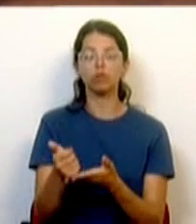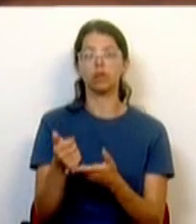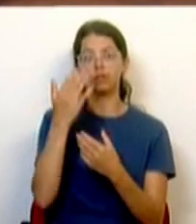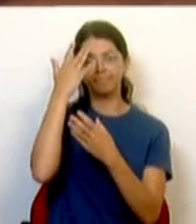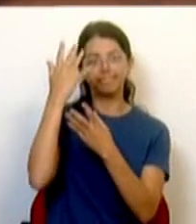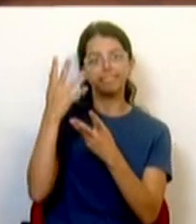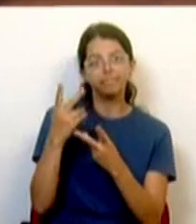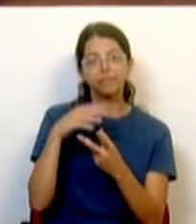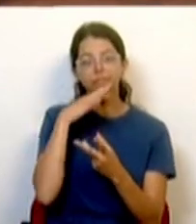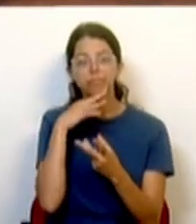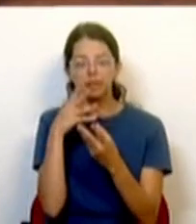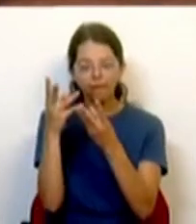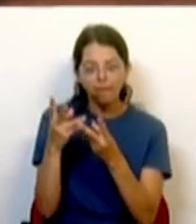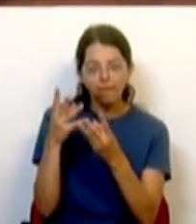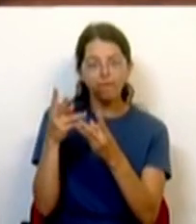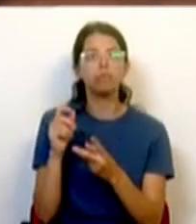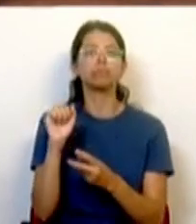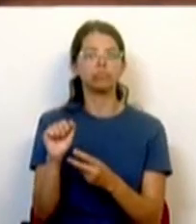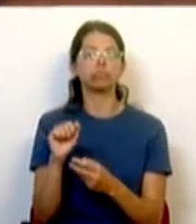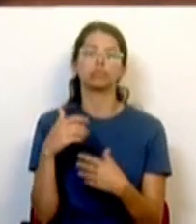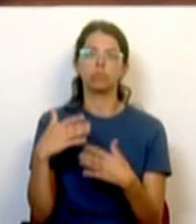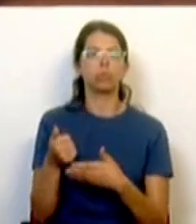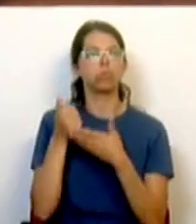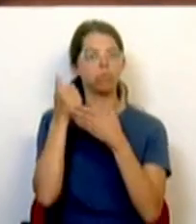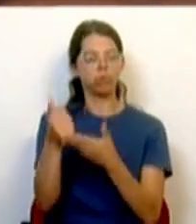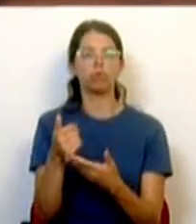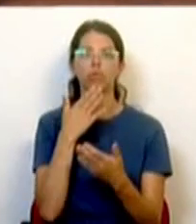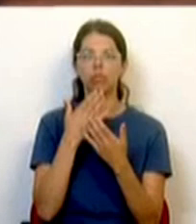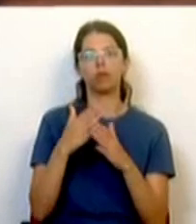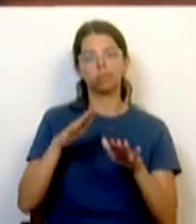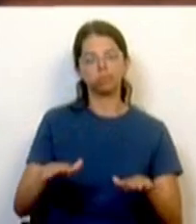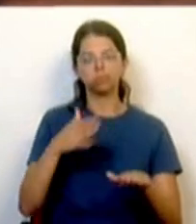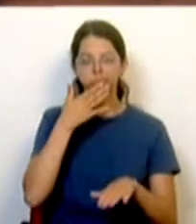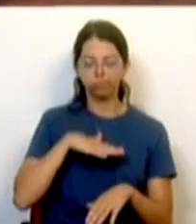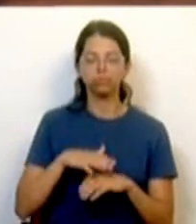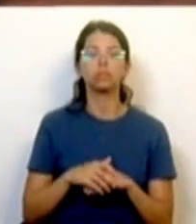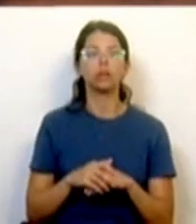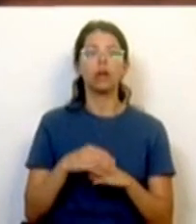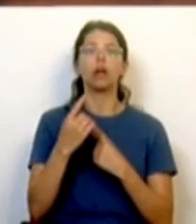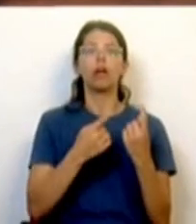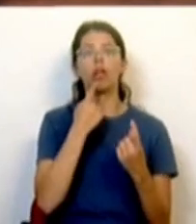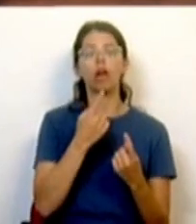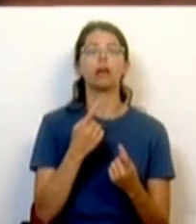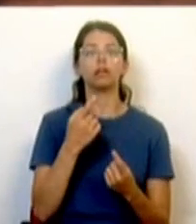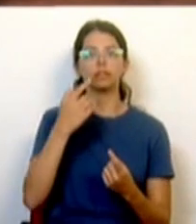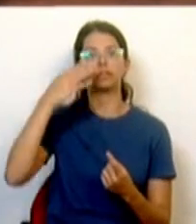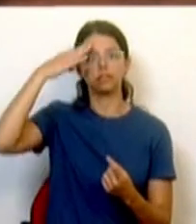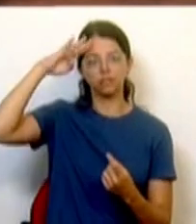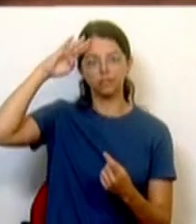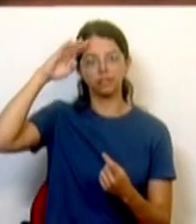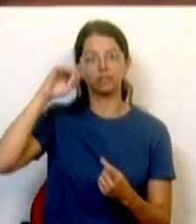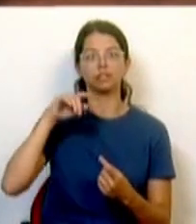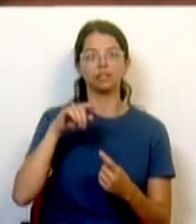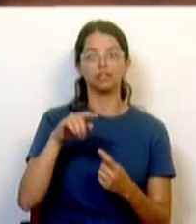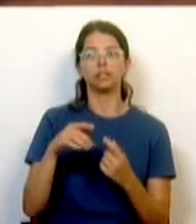familiares para aliviar o orçamento familiar. Alguns que tanto falam na Irlanda e no exemplo da